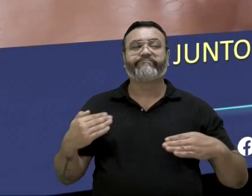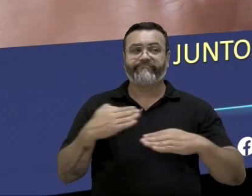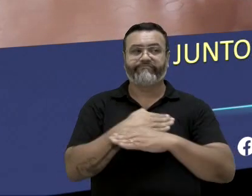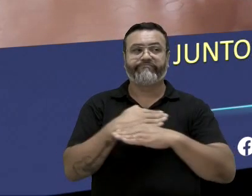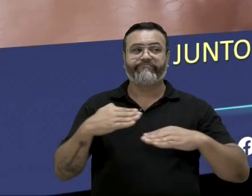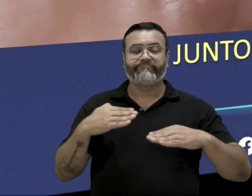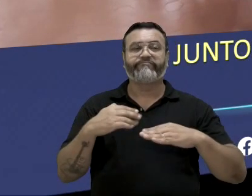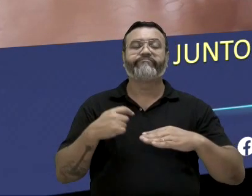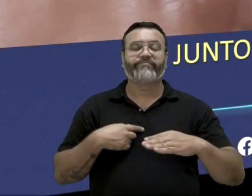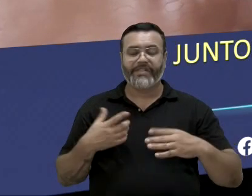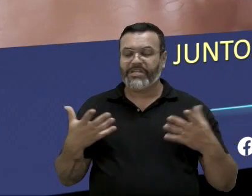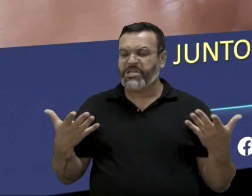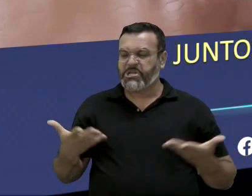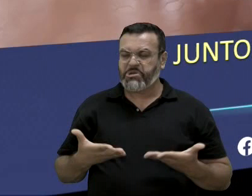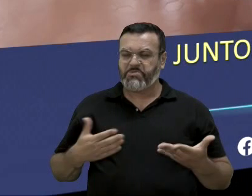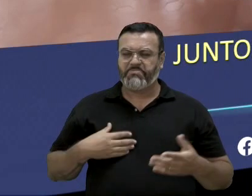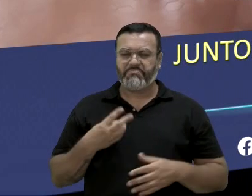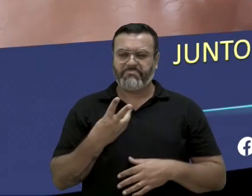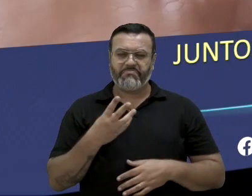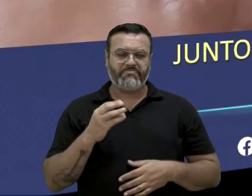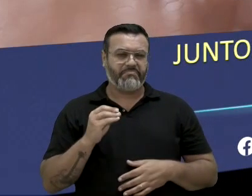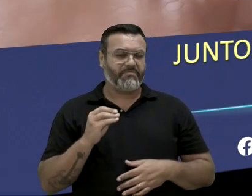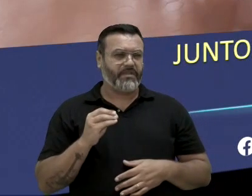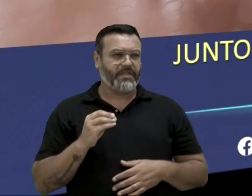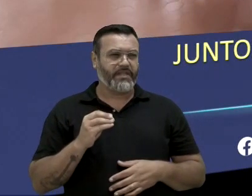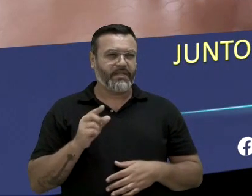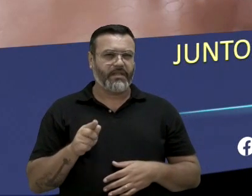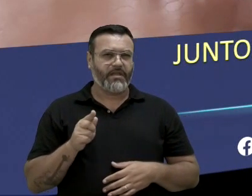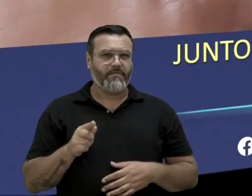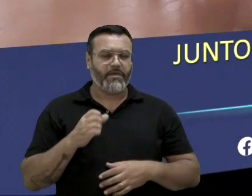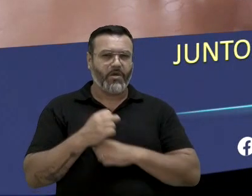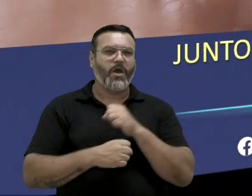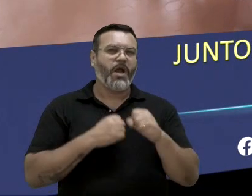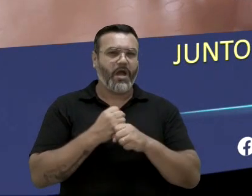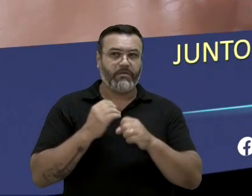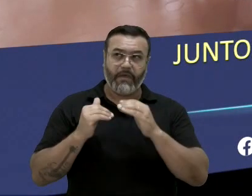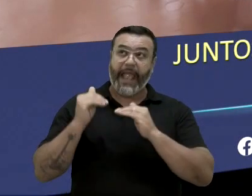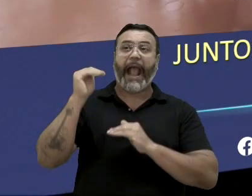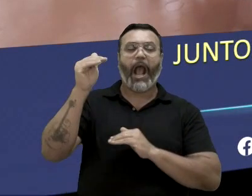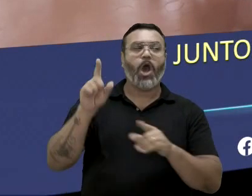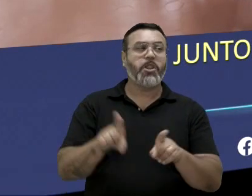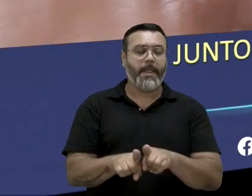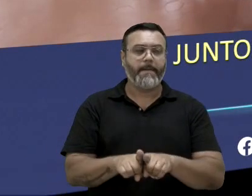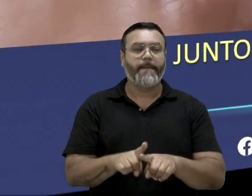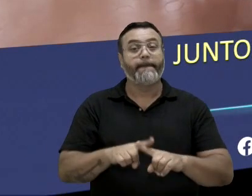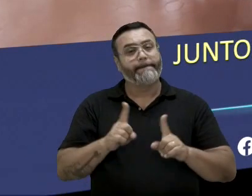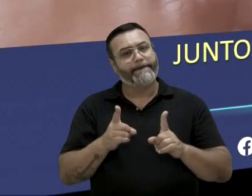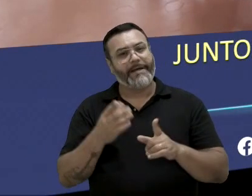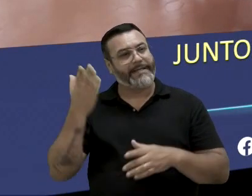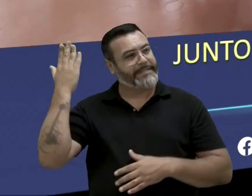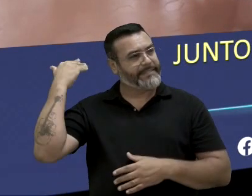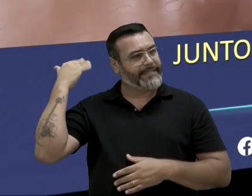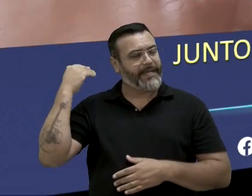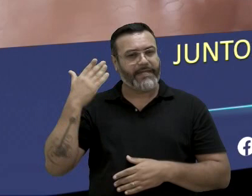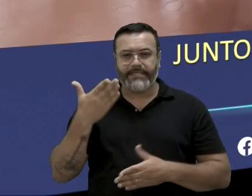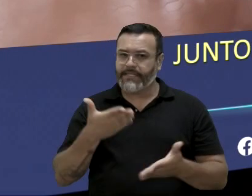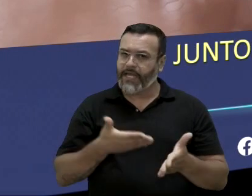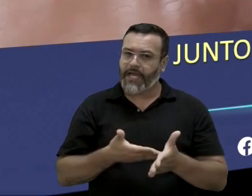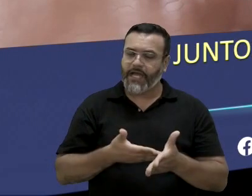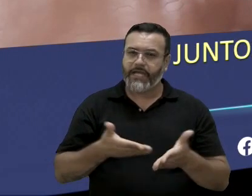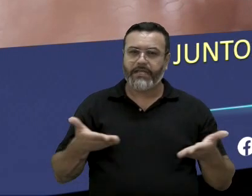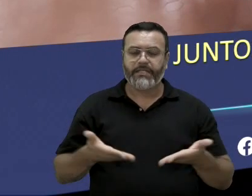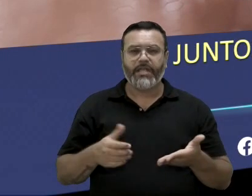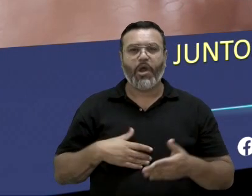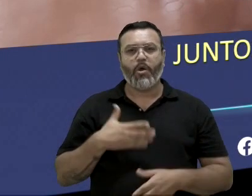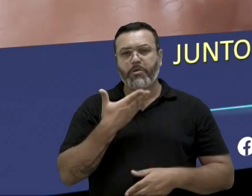me engano, hoje está em torno de 30 mil mortos no trânsito por ano. É alto ainda, mas de onde estávamos para onde chegamos. Mas ainda